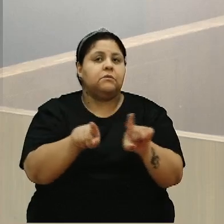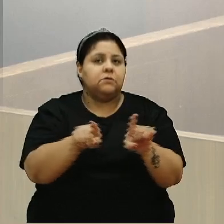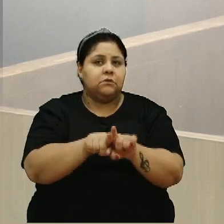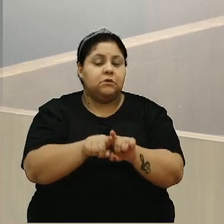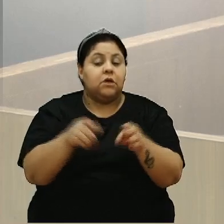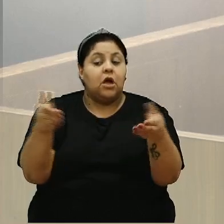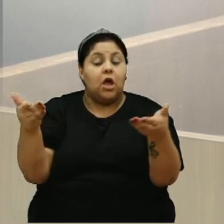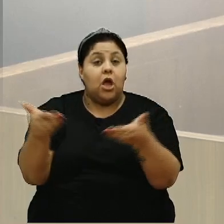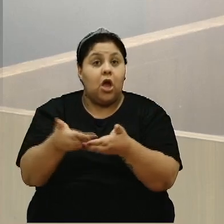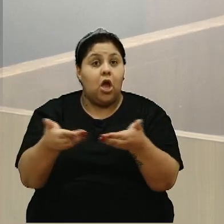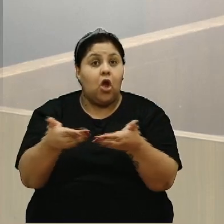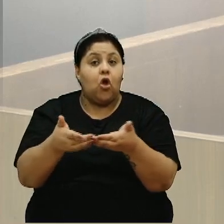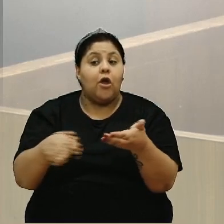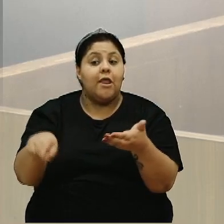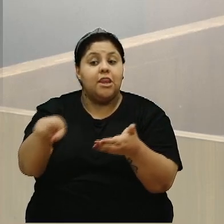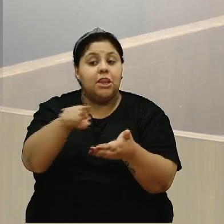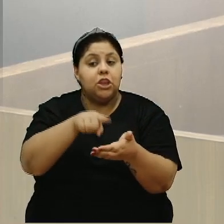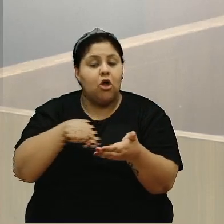agora nós vamos